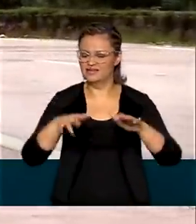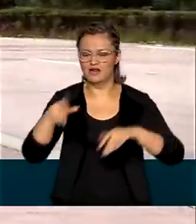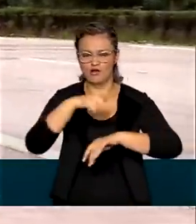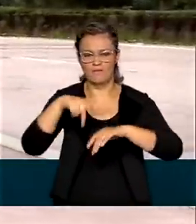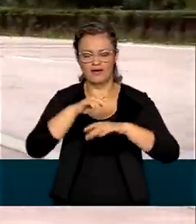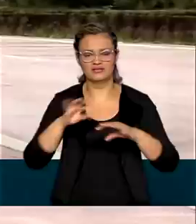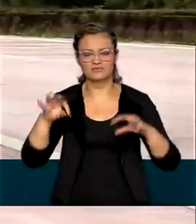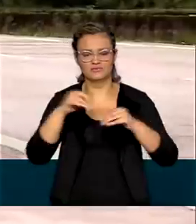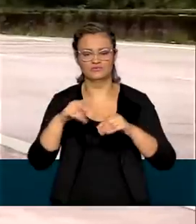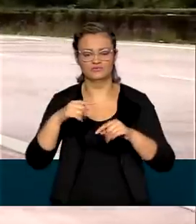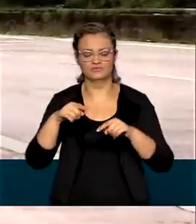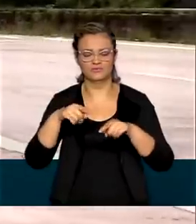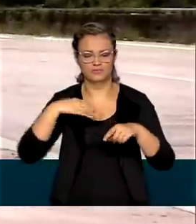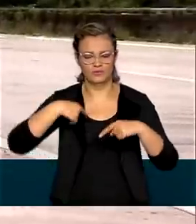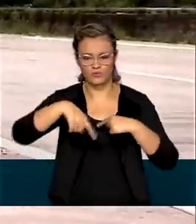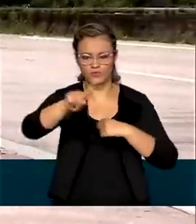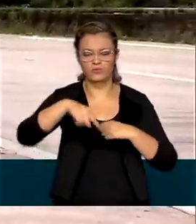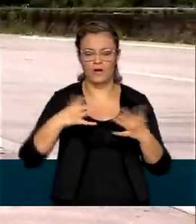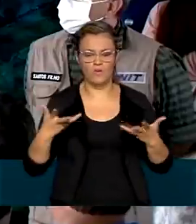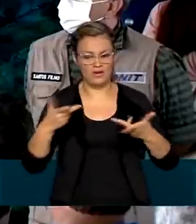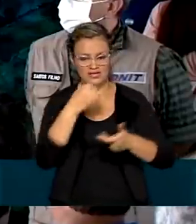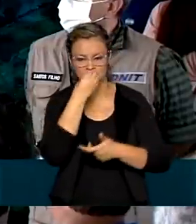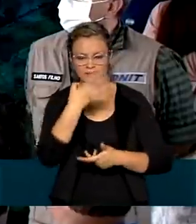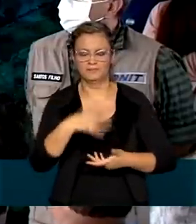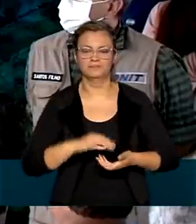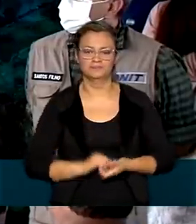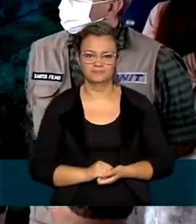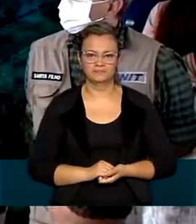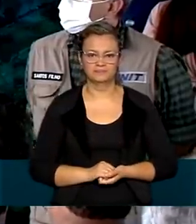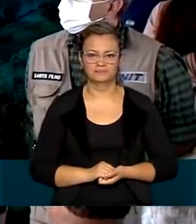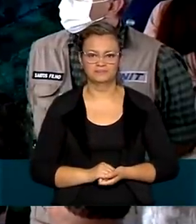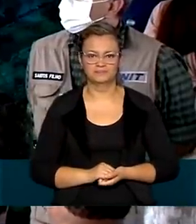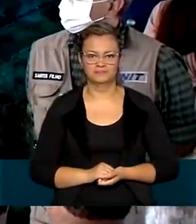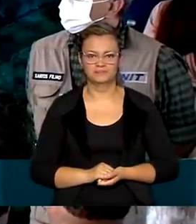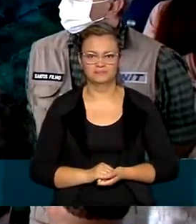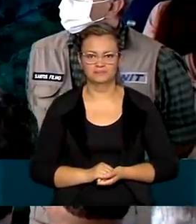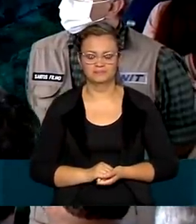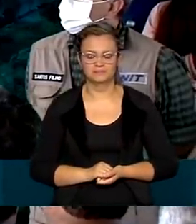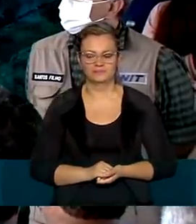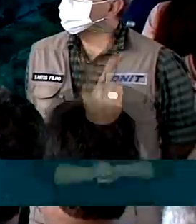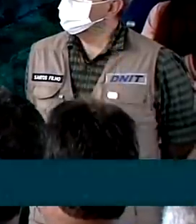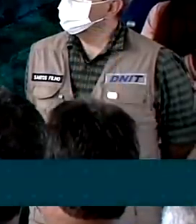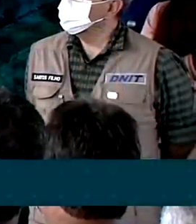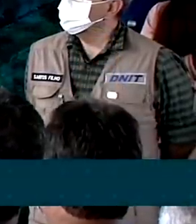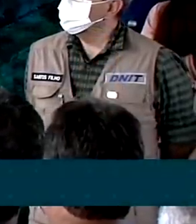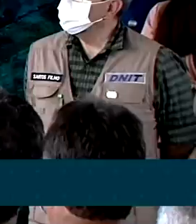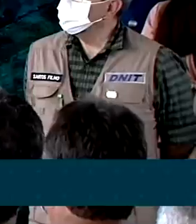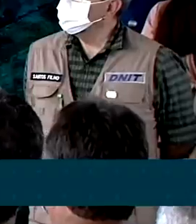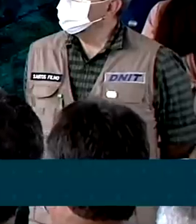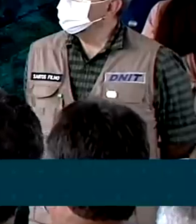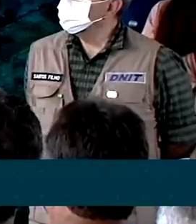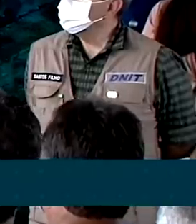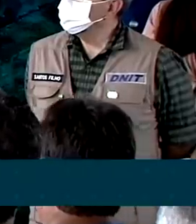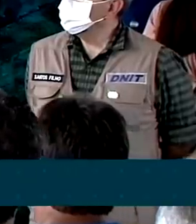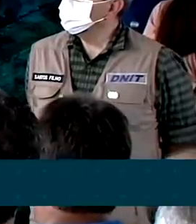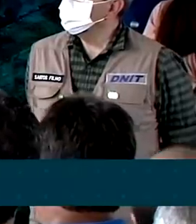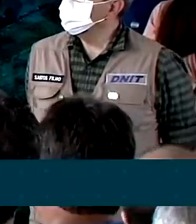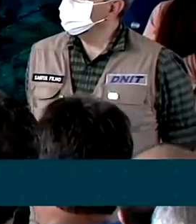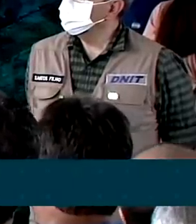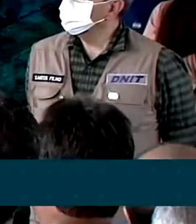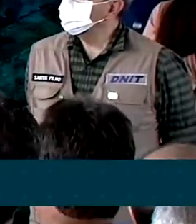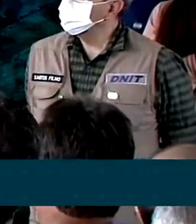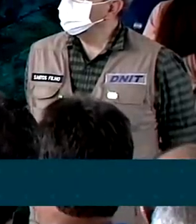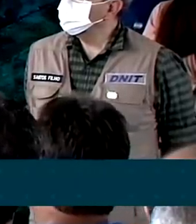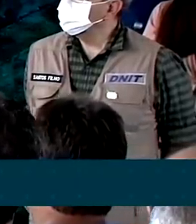o país por meio de rodovias de alta qualidade. Nós estamos em qualquer local dos 8 milhões de